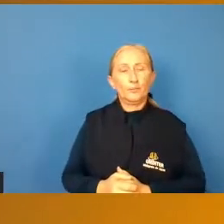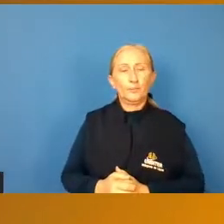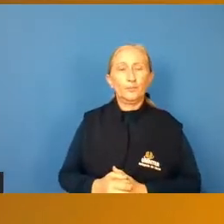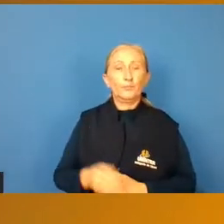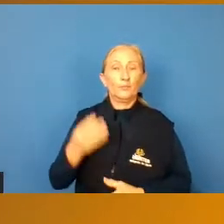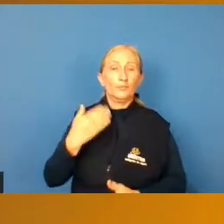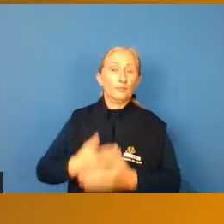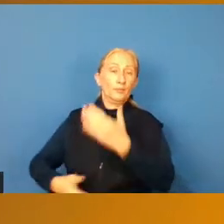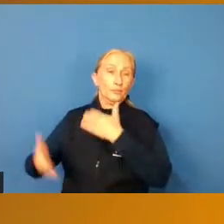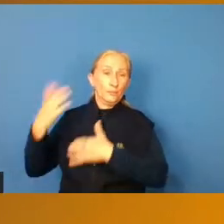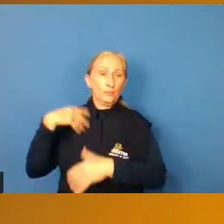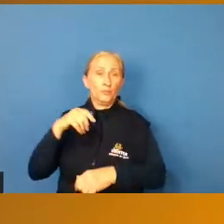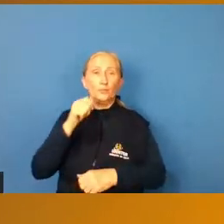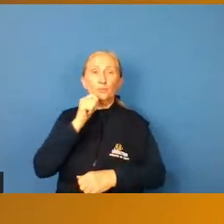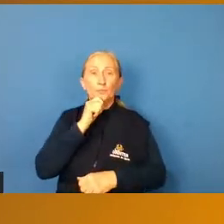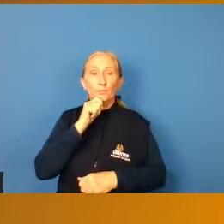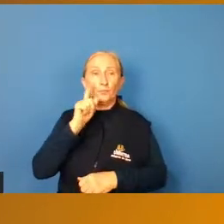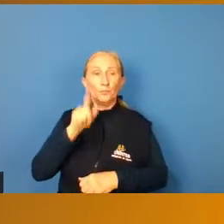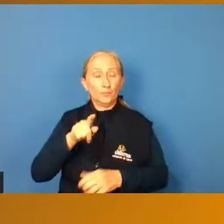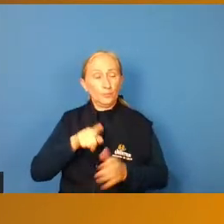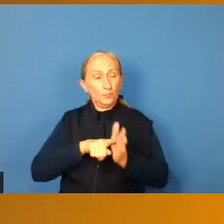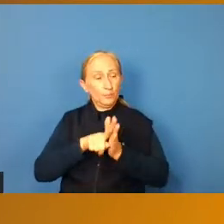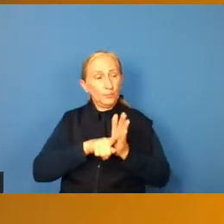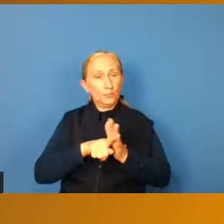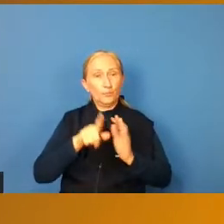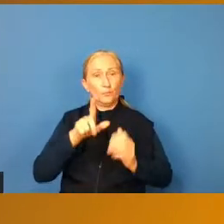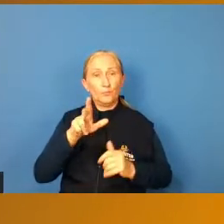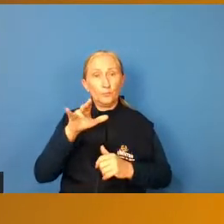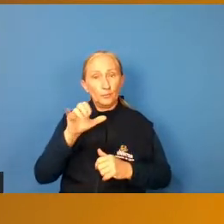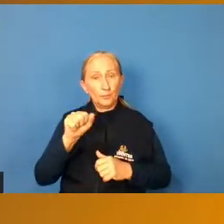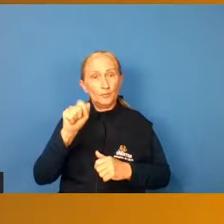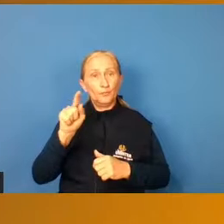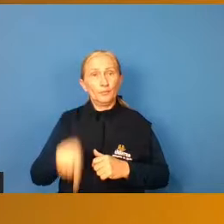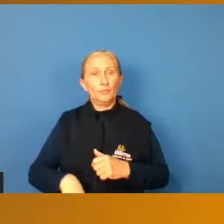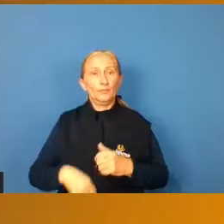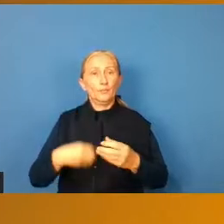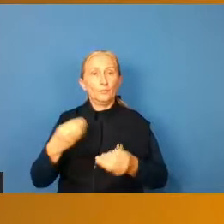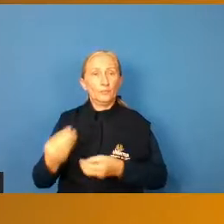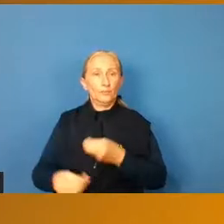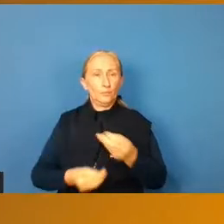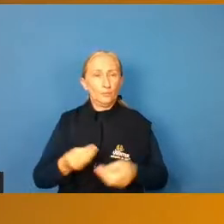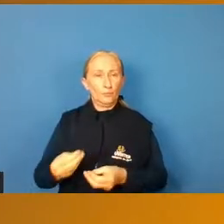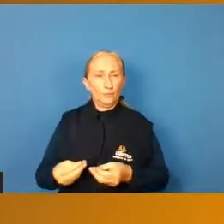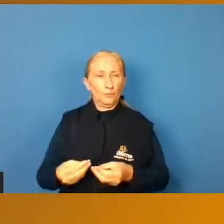Antes ainda dessa pesquisa do Lucas relacionada ao